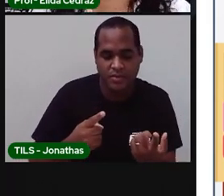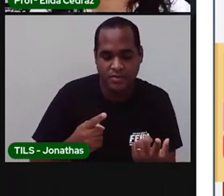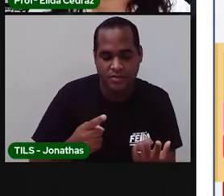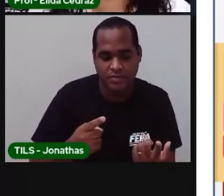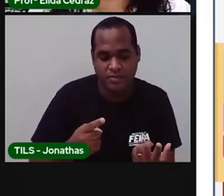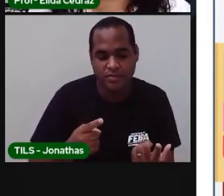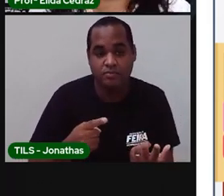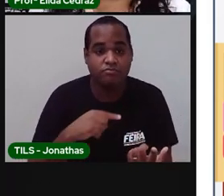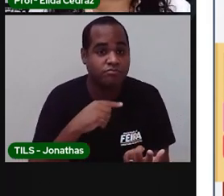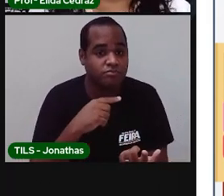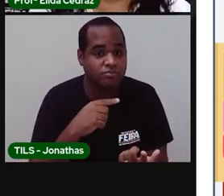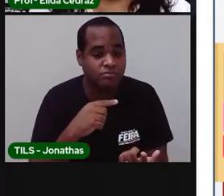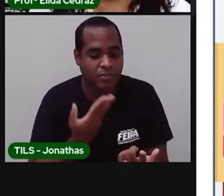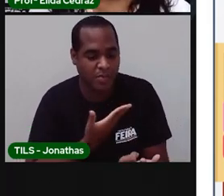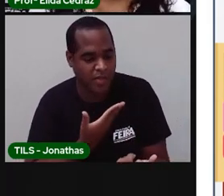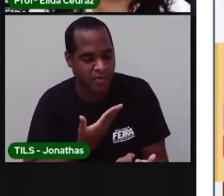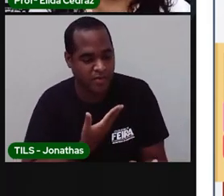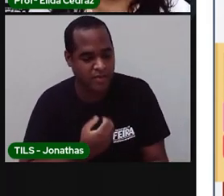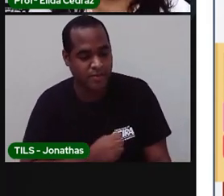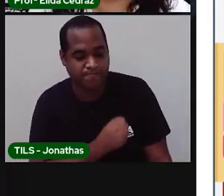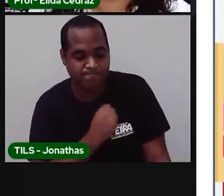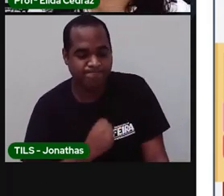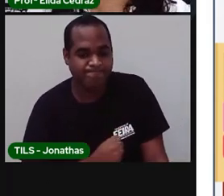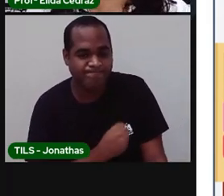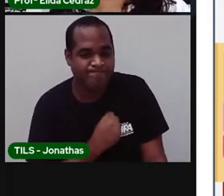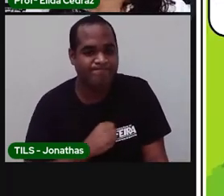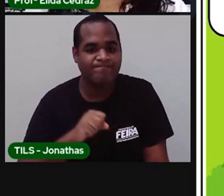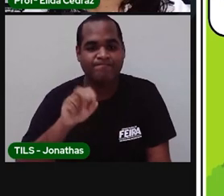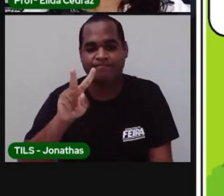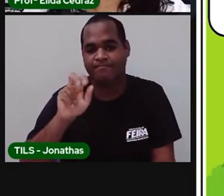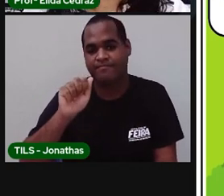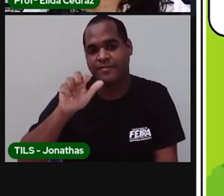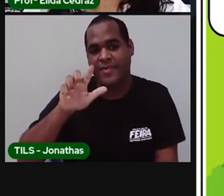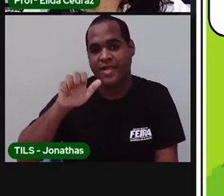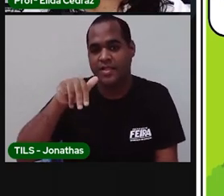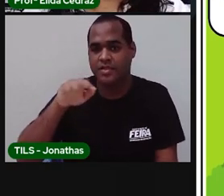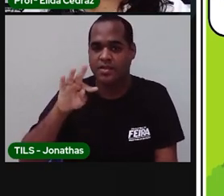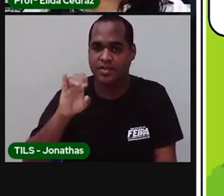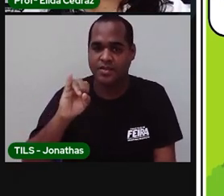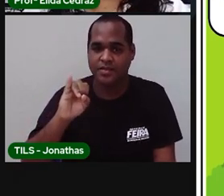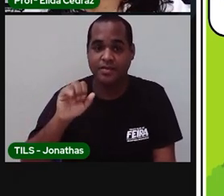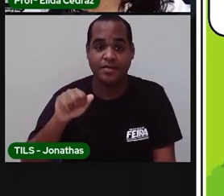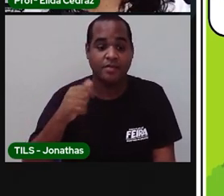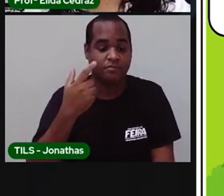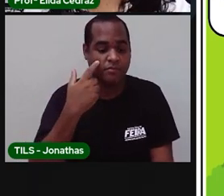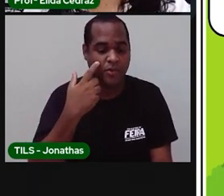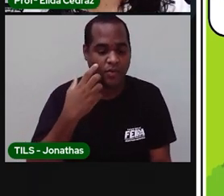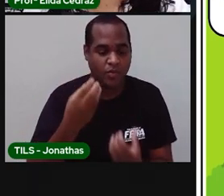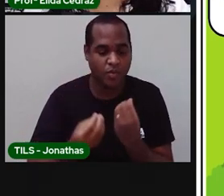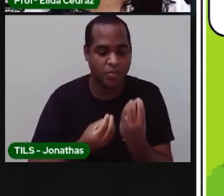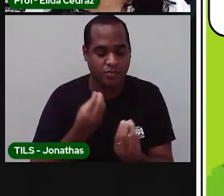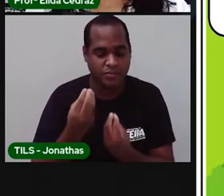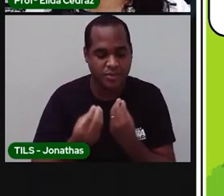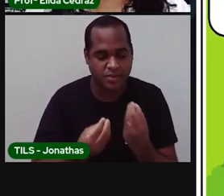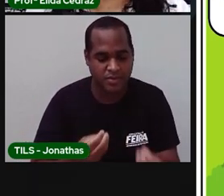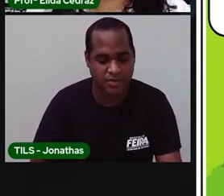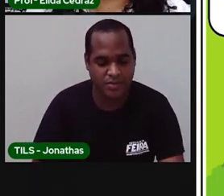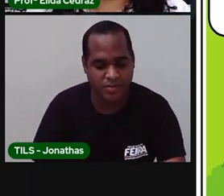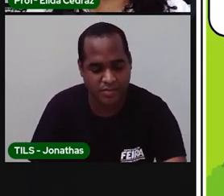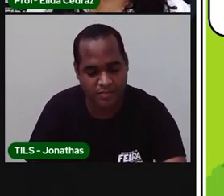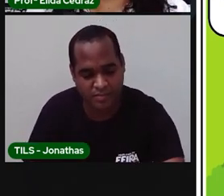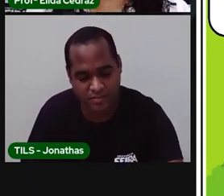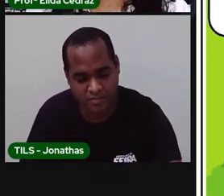amigos estão com muita saudade de Valentina. Olha só o que eles fizeram. Eles se reuniram num